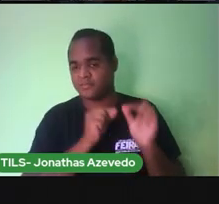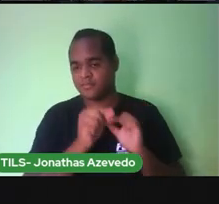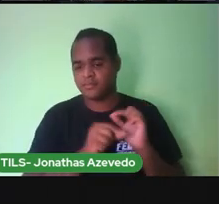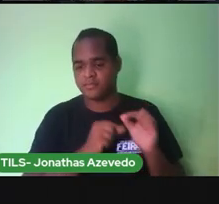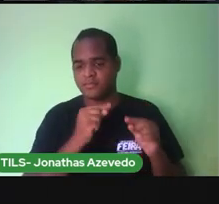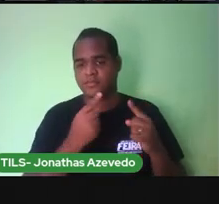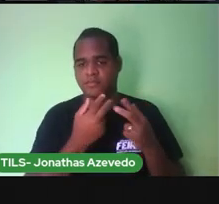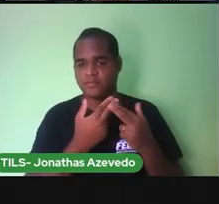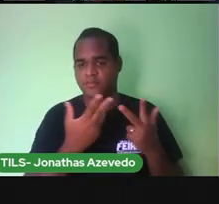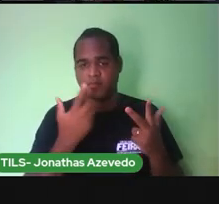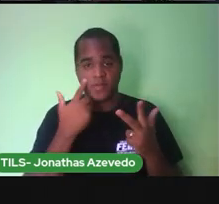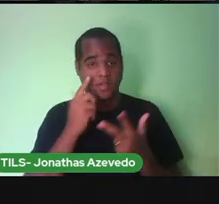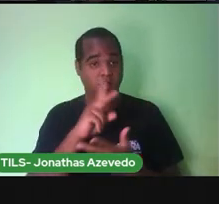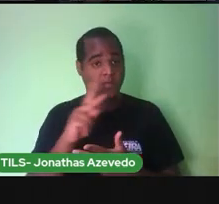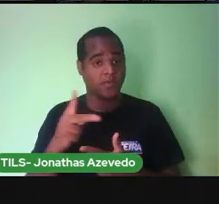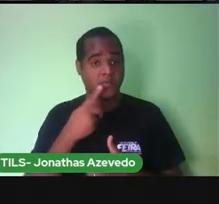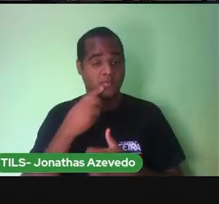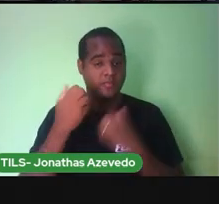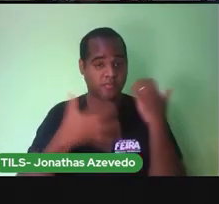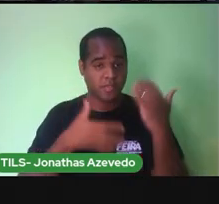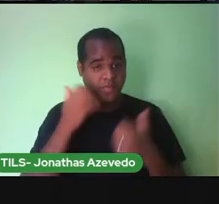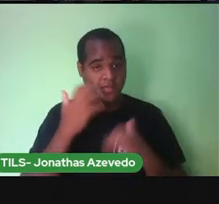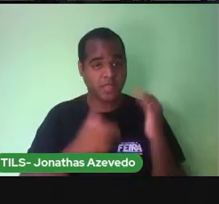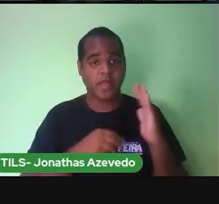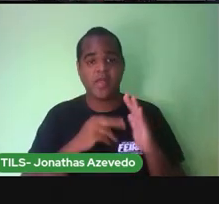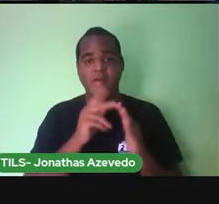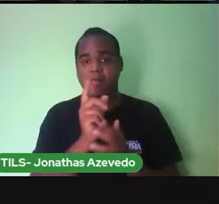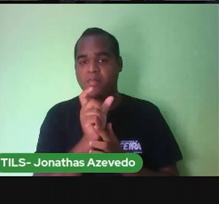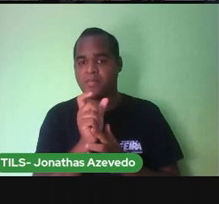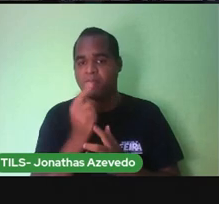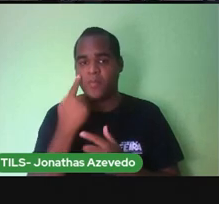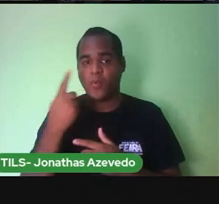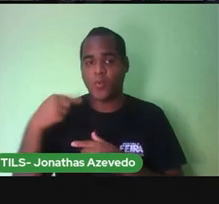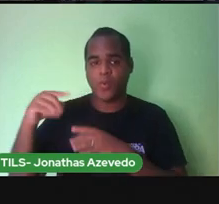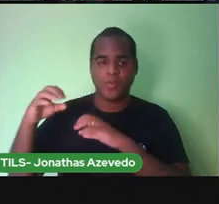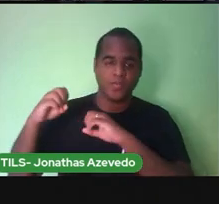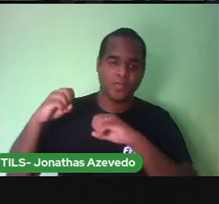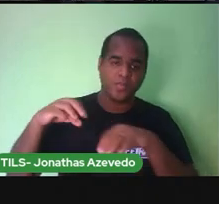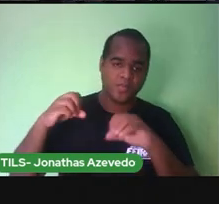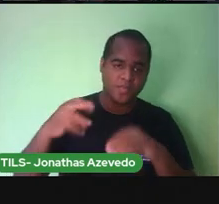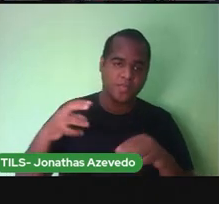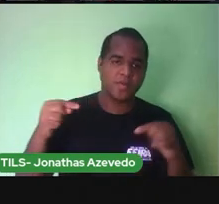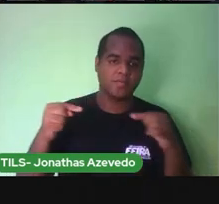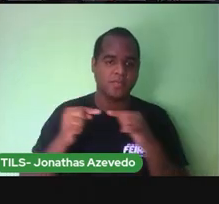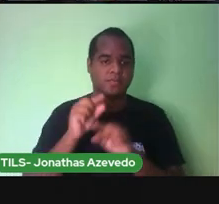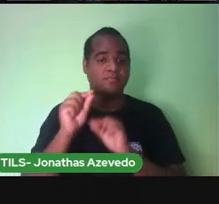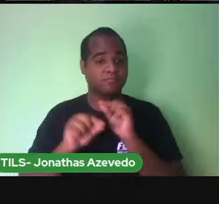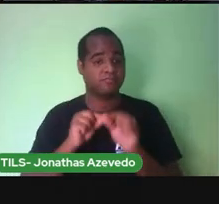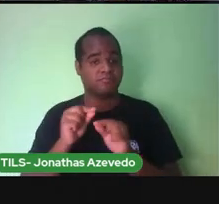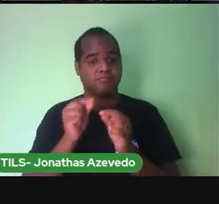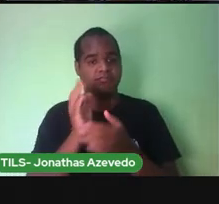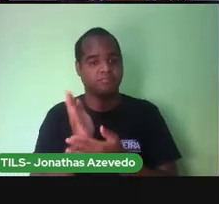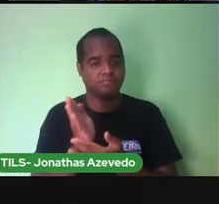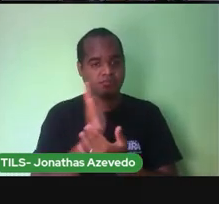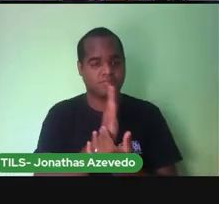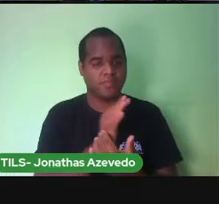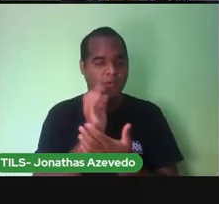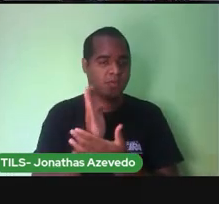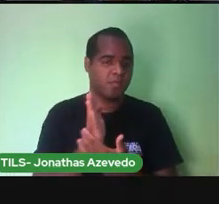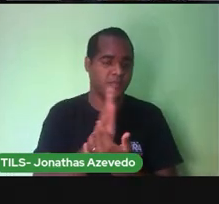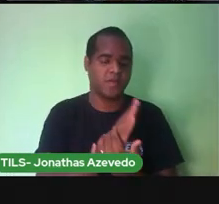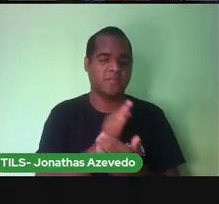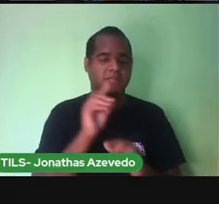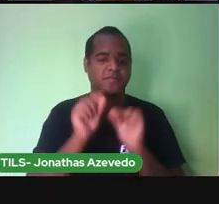Pró deu na última aula, quando a gente não sabe ainda dar esse espaço? Se a gente usar o espaço